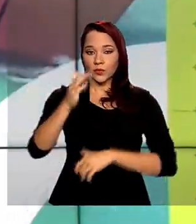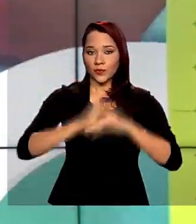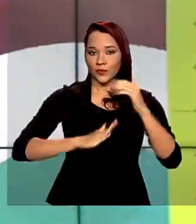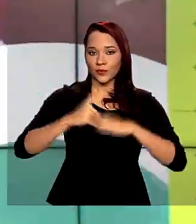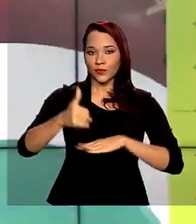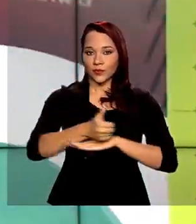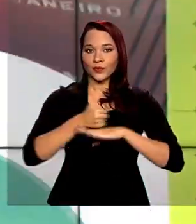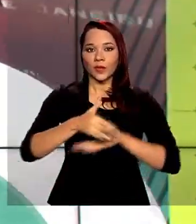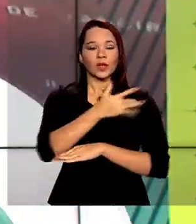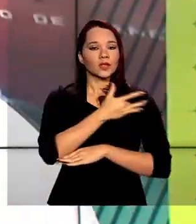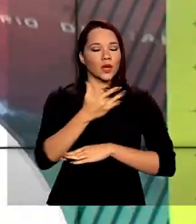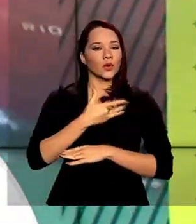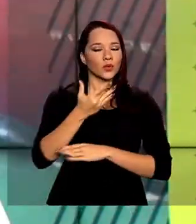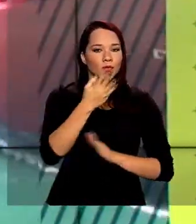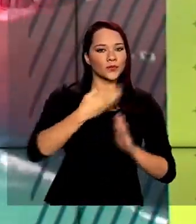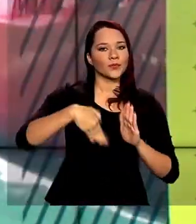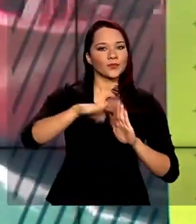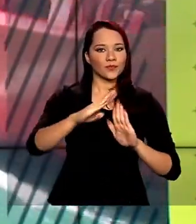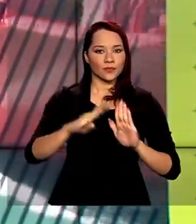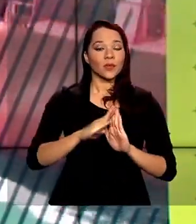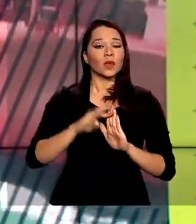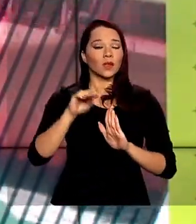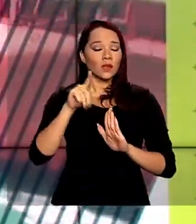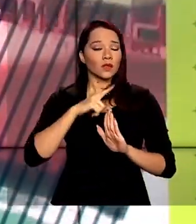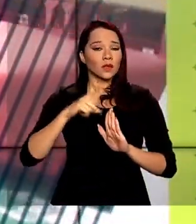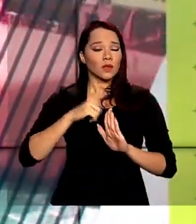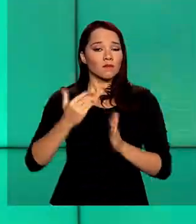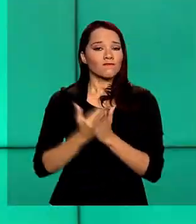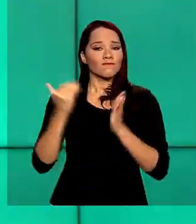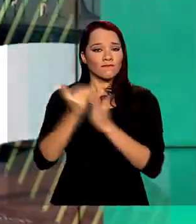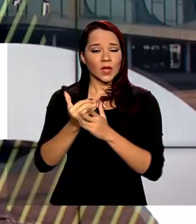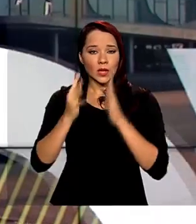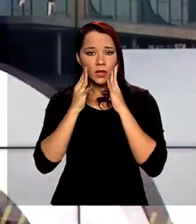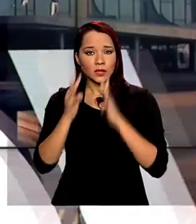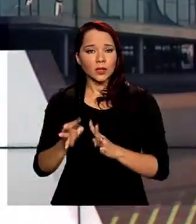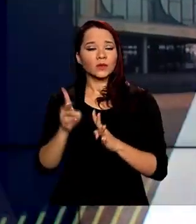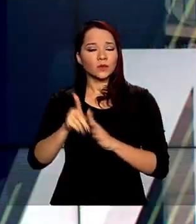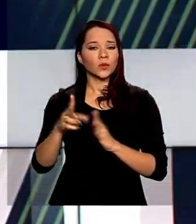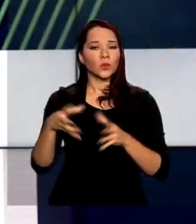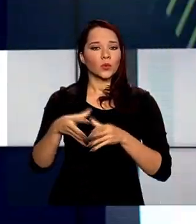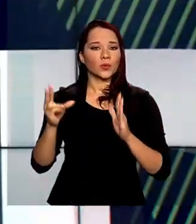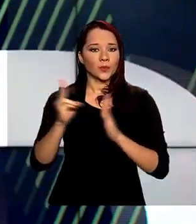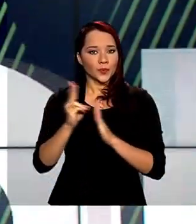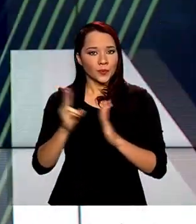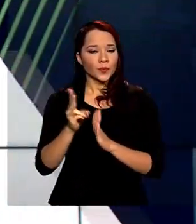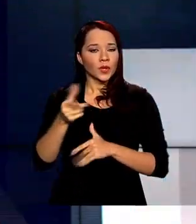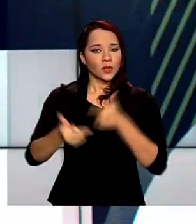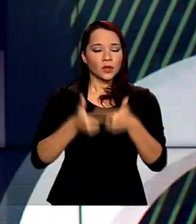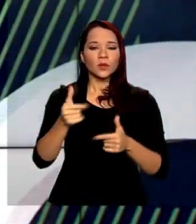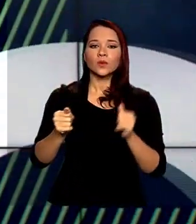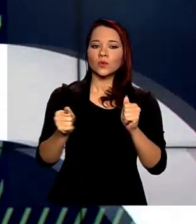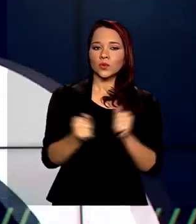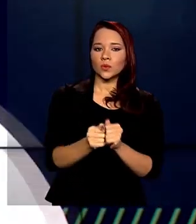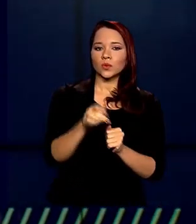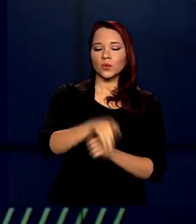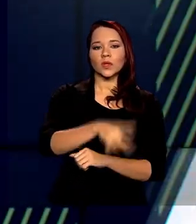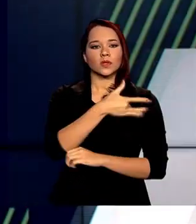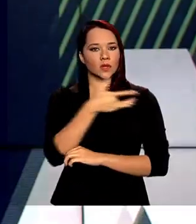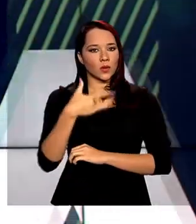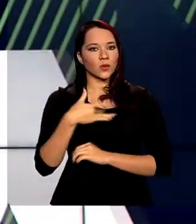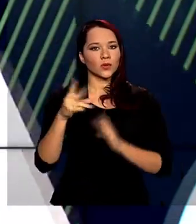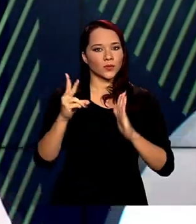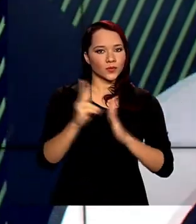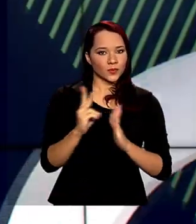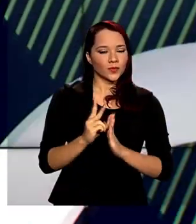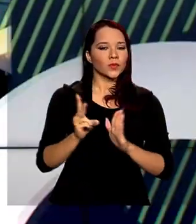saúde das Forças Armadas reforçam o atendimento aos indígenas da região, trabalhando em parceria com as equipes de saúde indígena